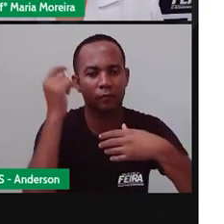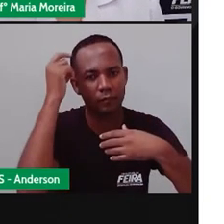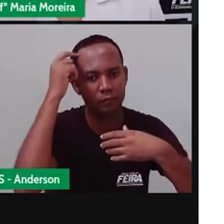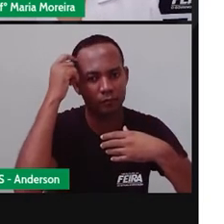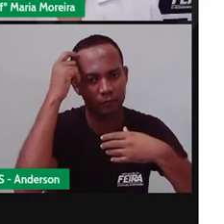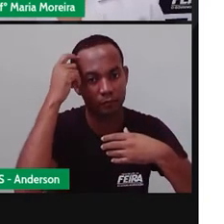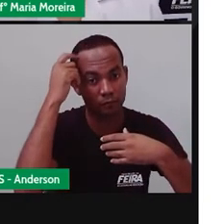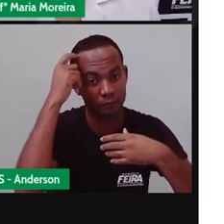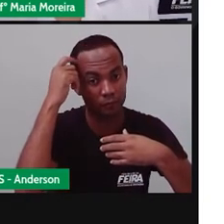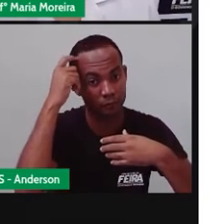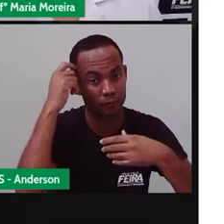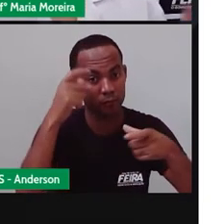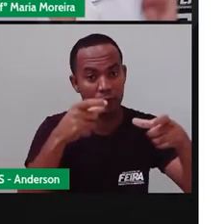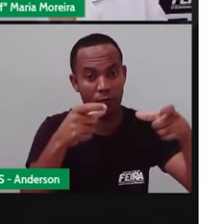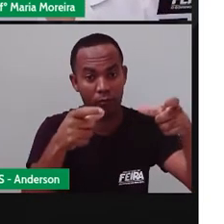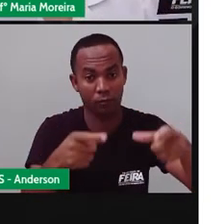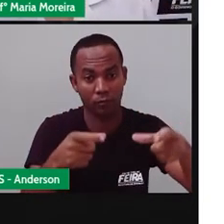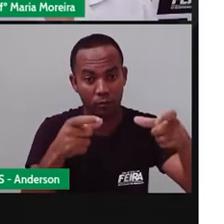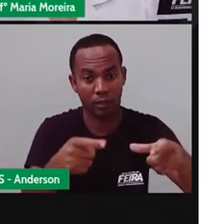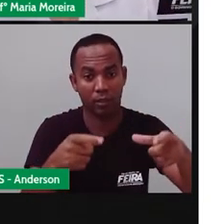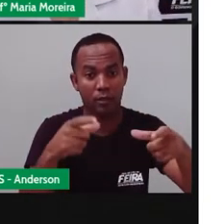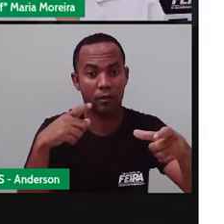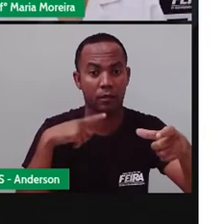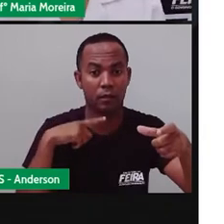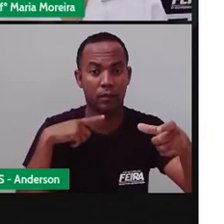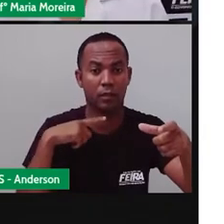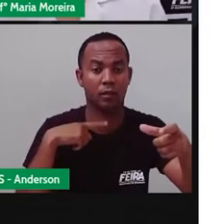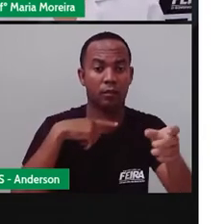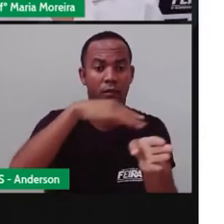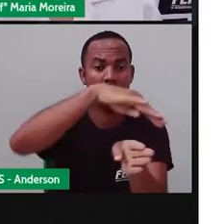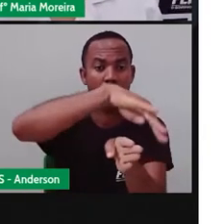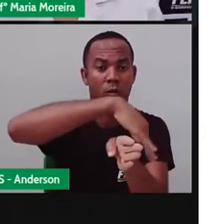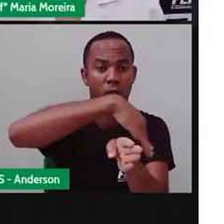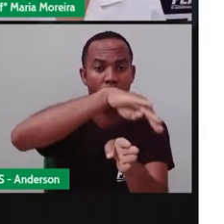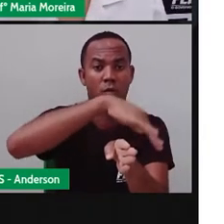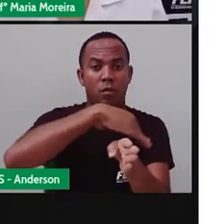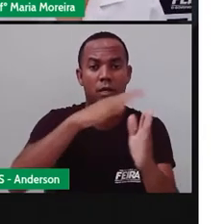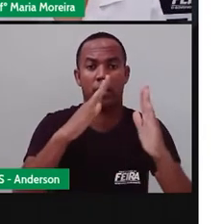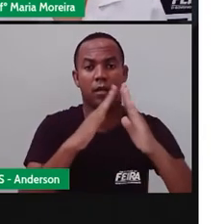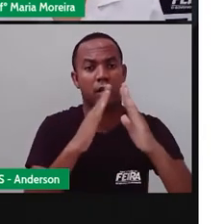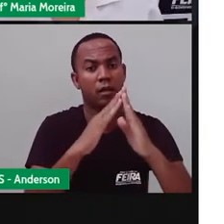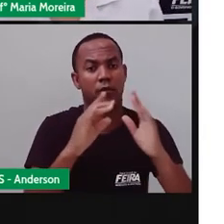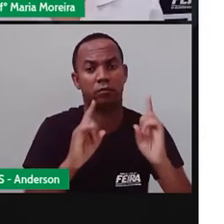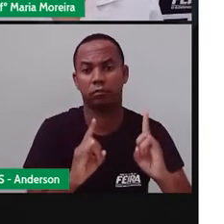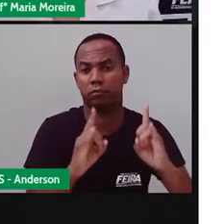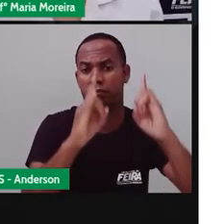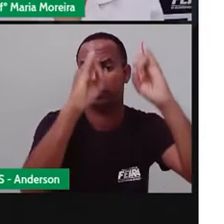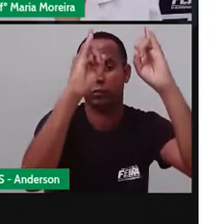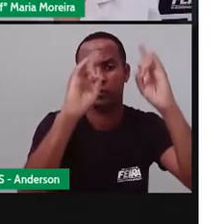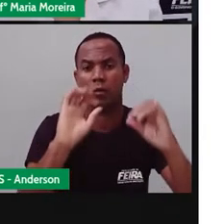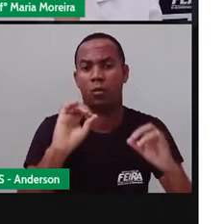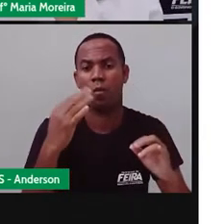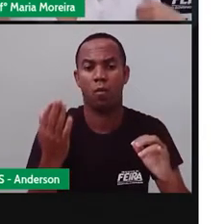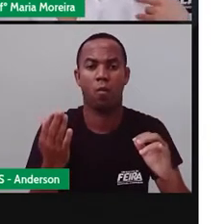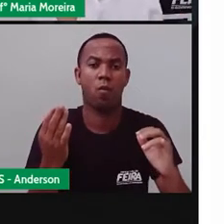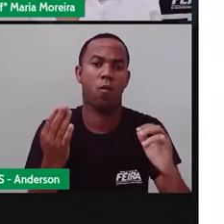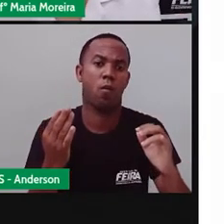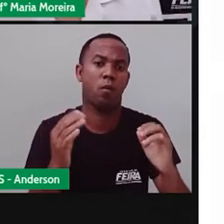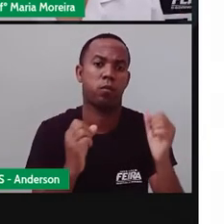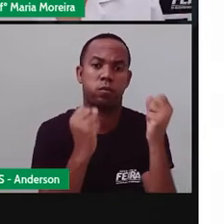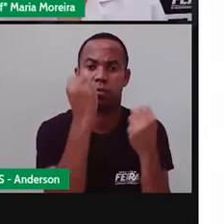Bom, os bairros, eles podem ser constituídos por ruas, casas, edifícios, condomínios, indústrias, comércios, praças, shopping,